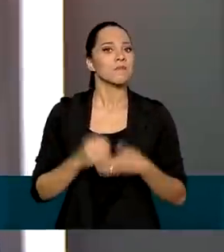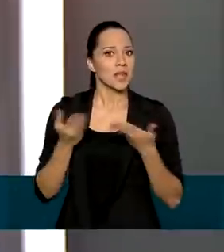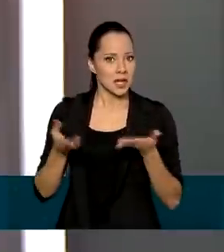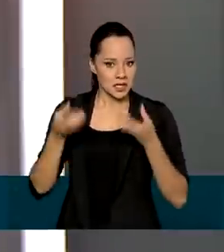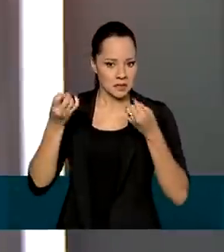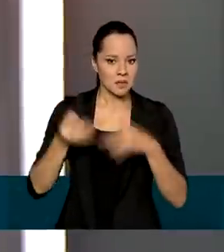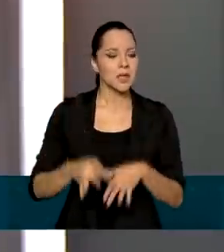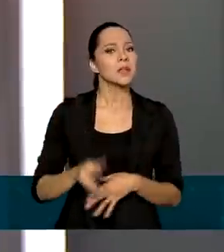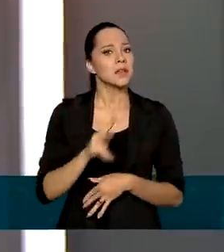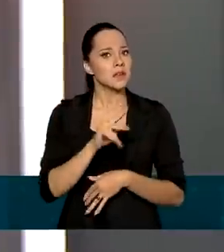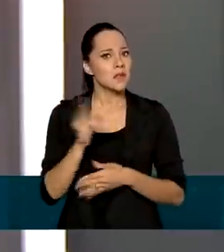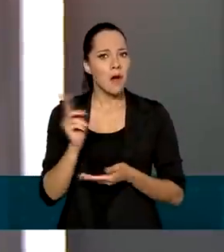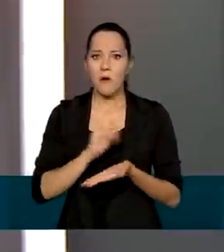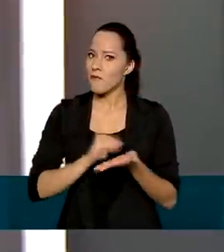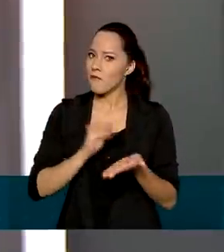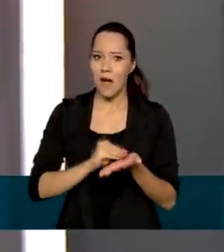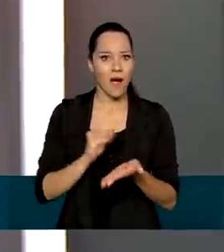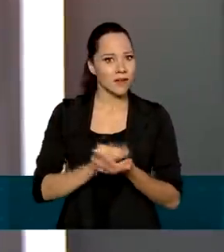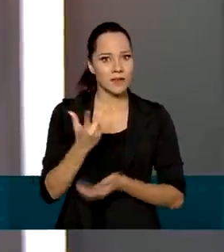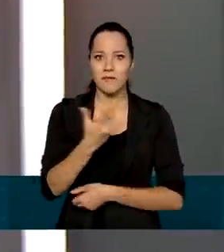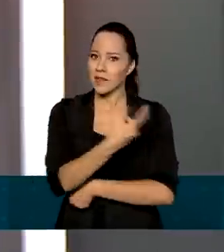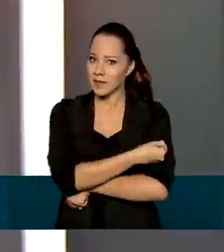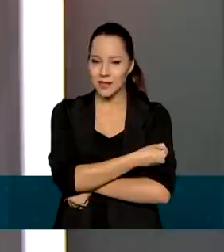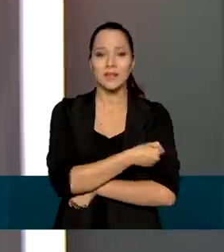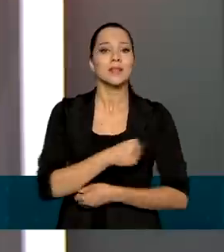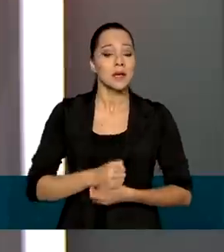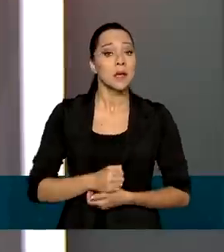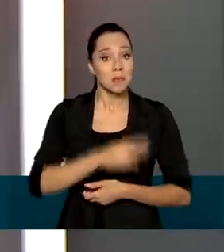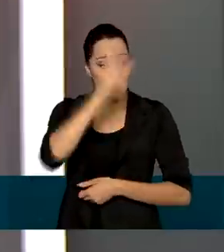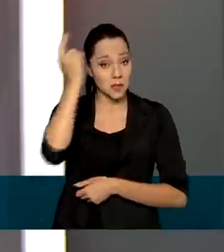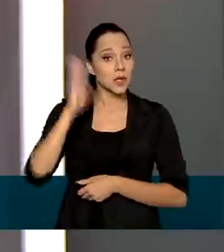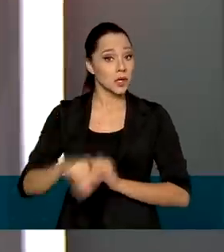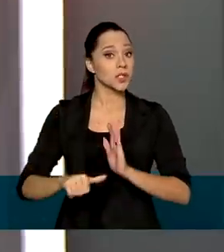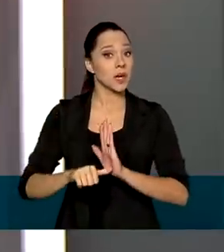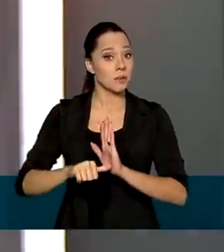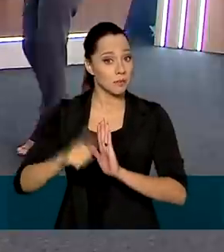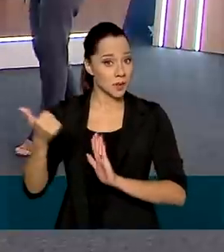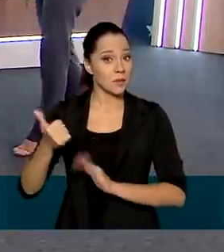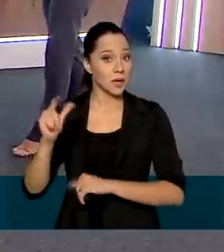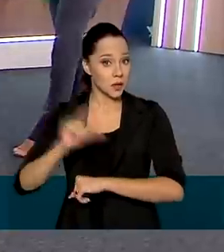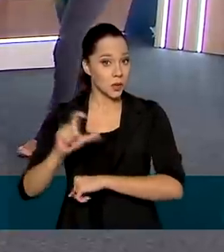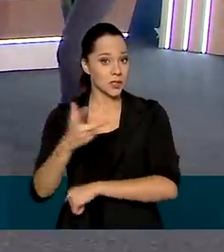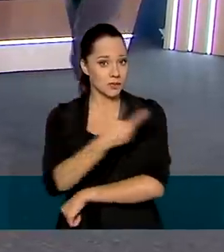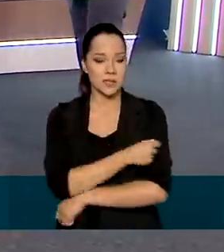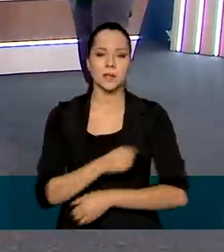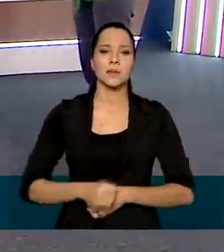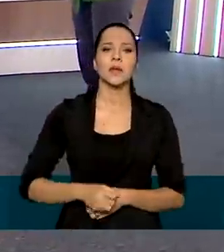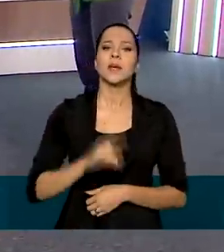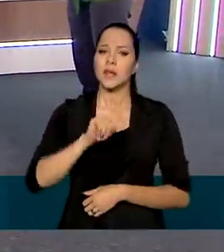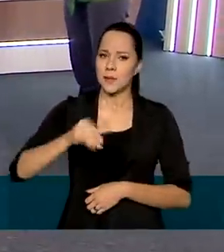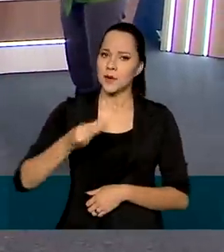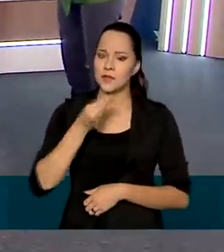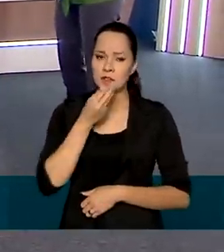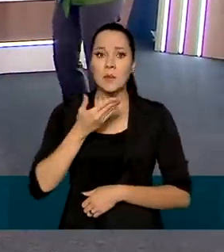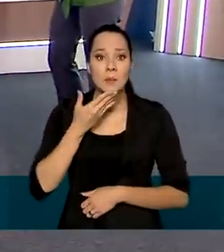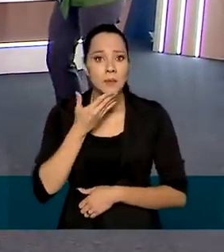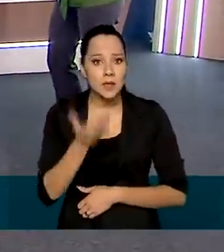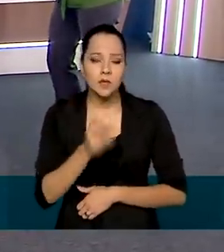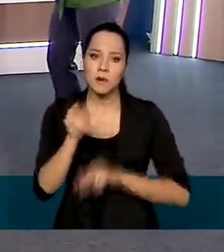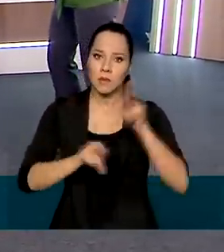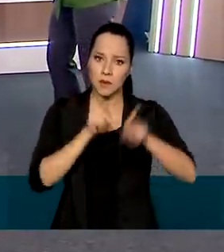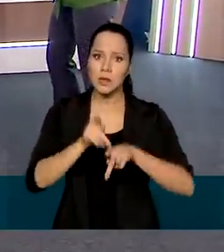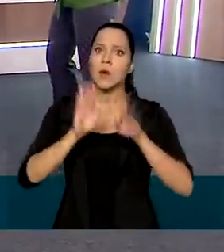ele, fará com que não faltem imunizantes para quem já tomou a primeira dose. E o ministro aproveitou para pedir que a